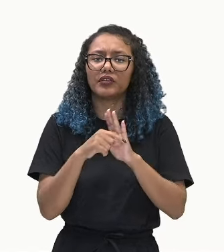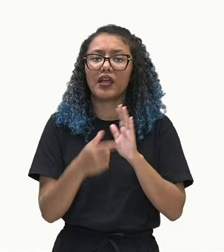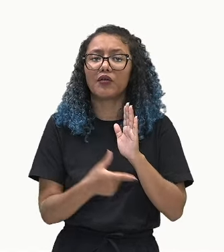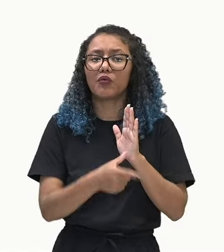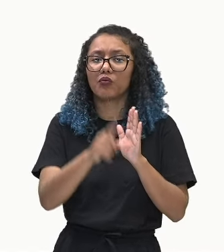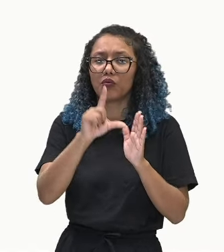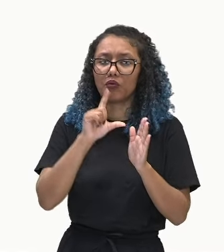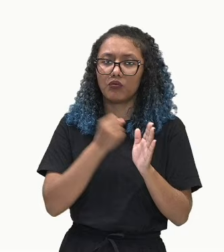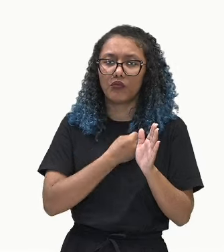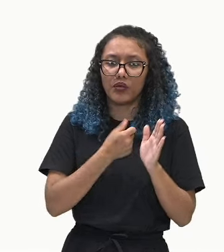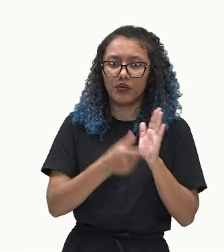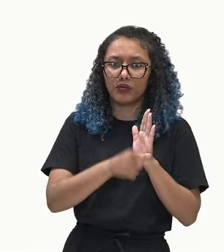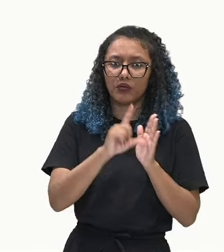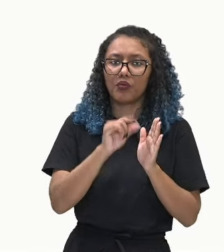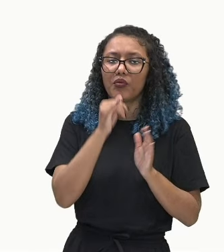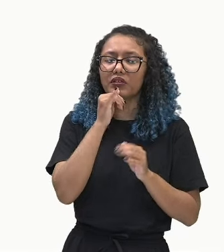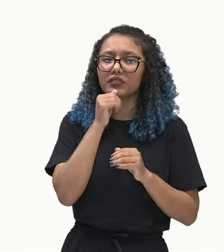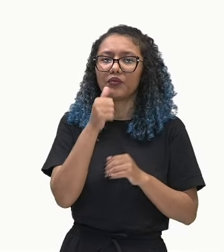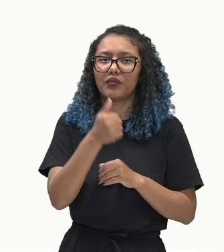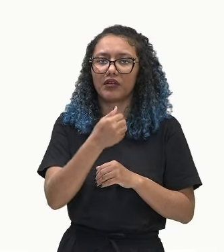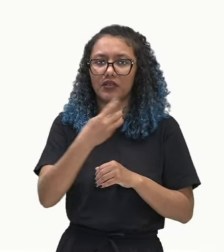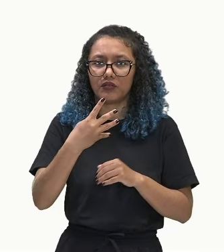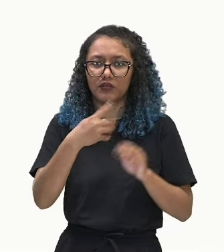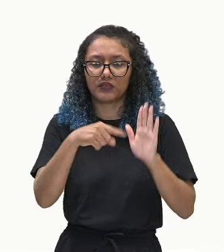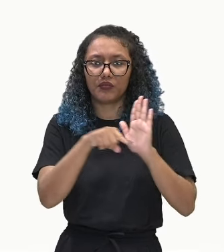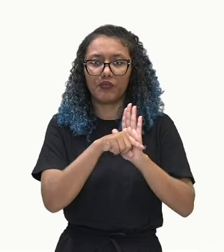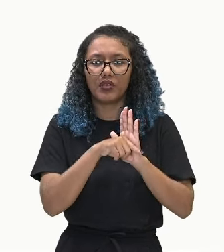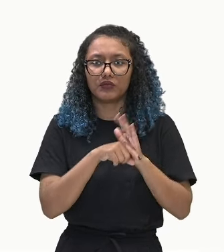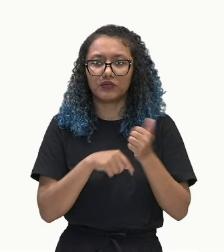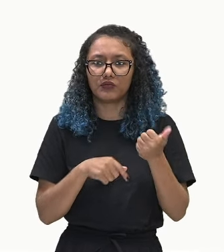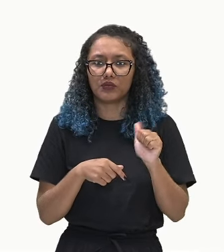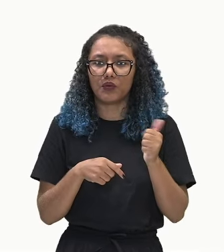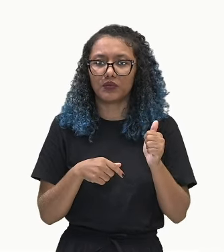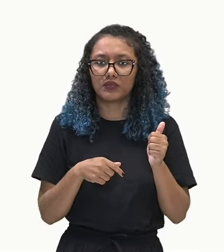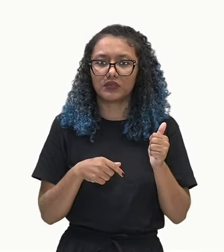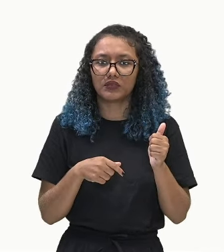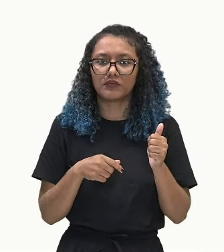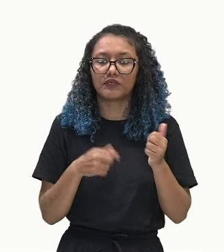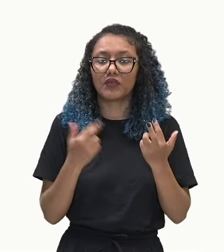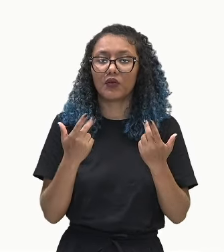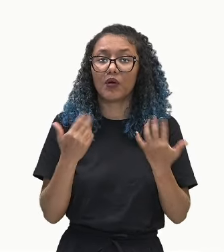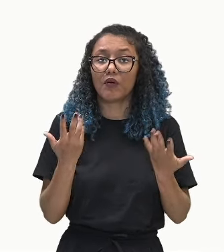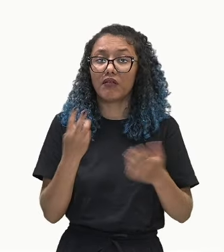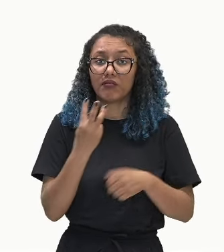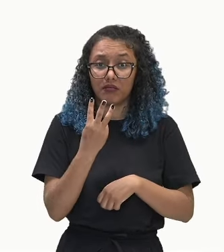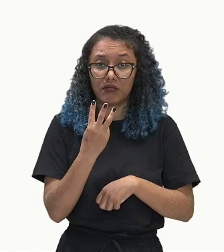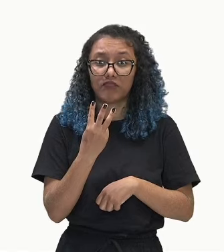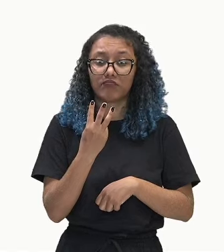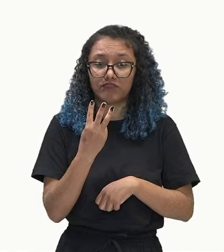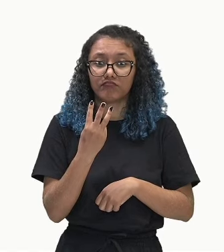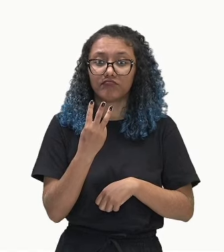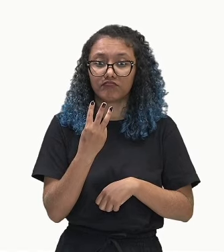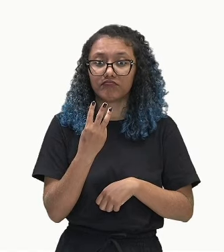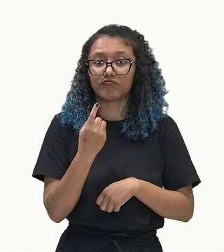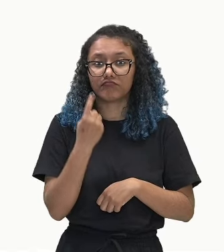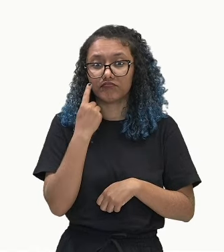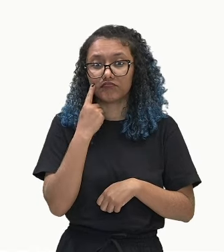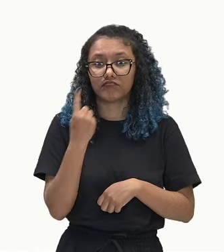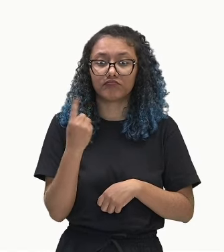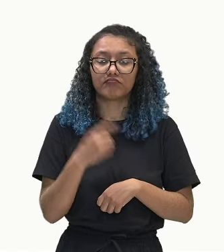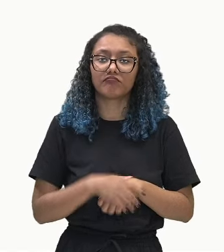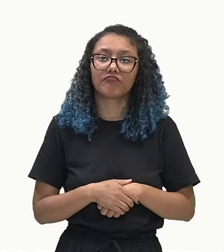Olha só. Se a gente fizer 14 menos 11, o resultado é 3. Que é justamente quem?